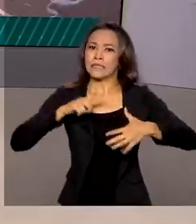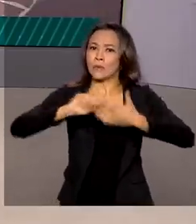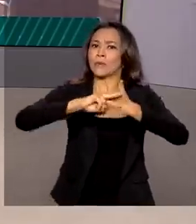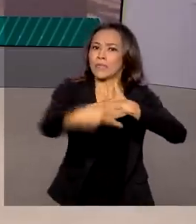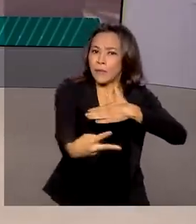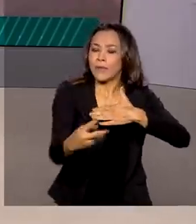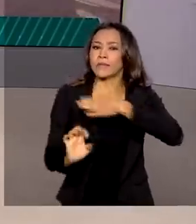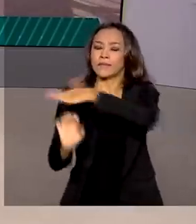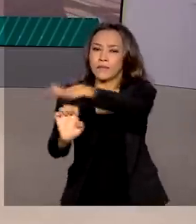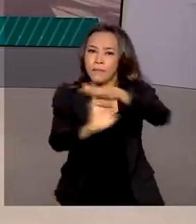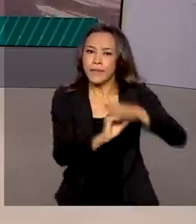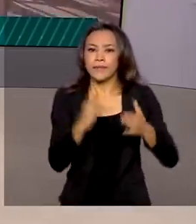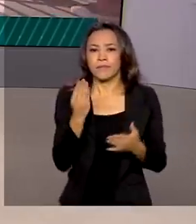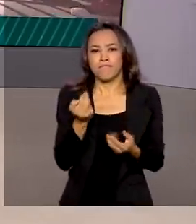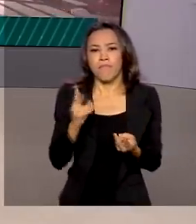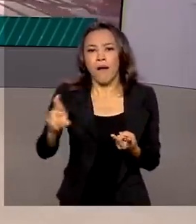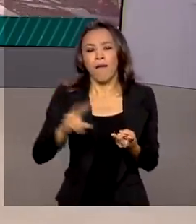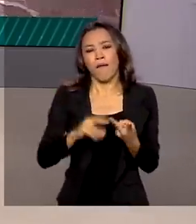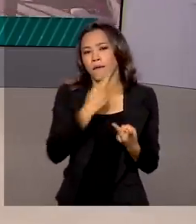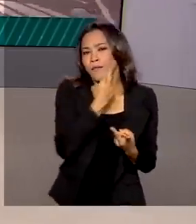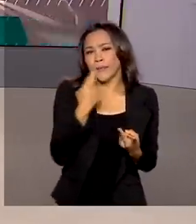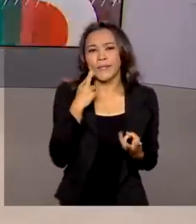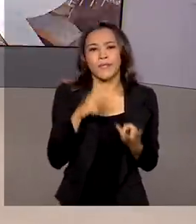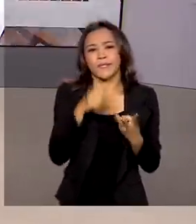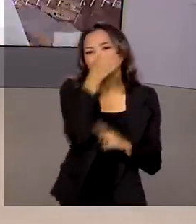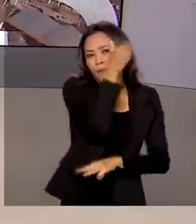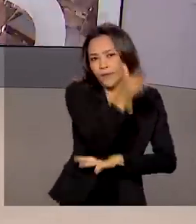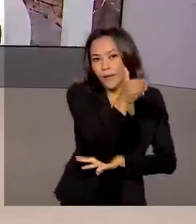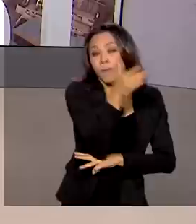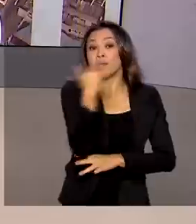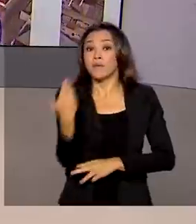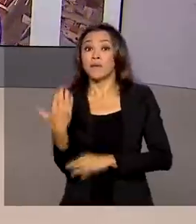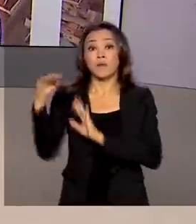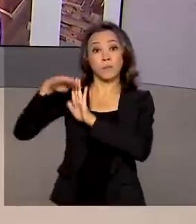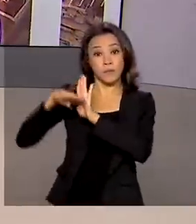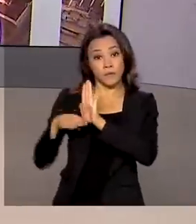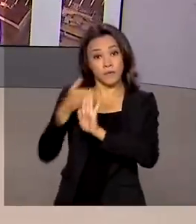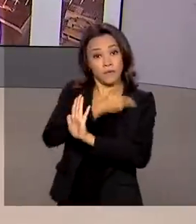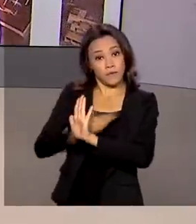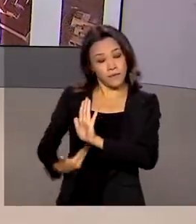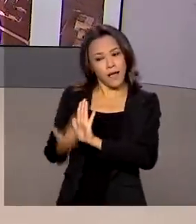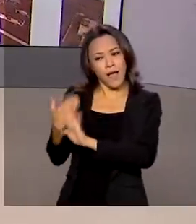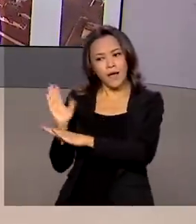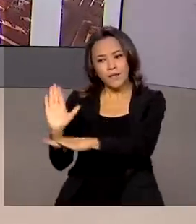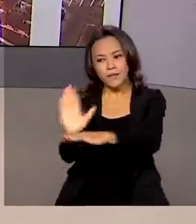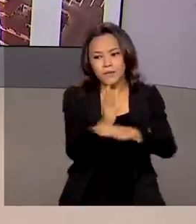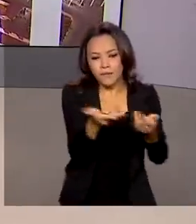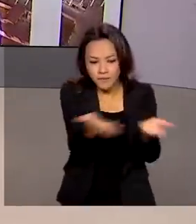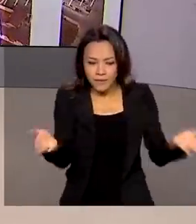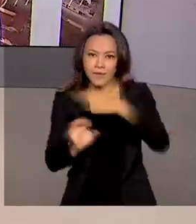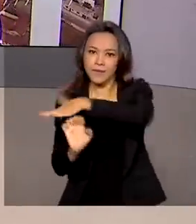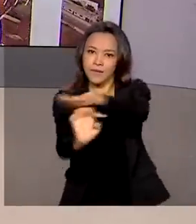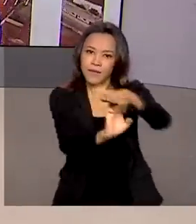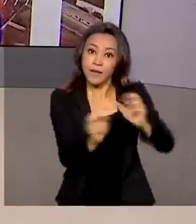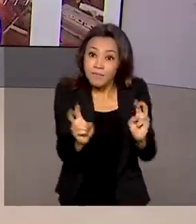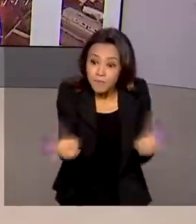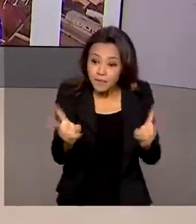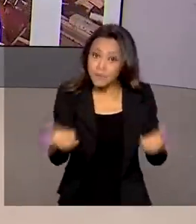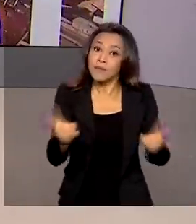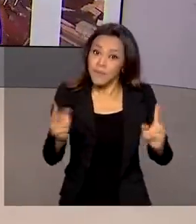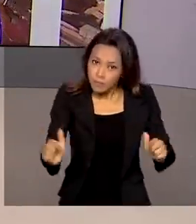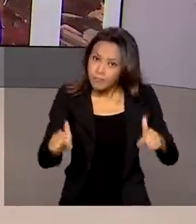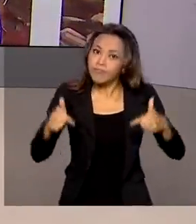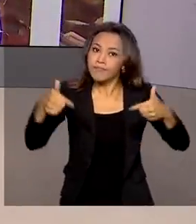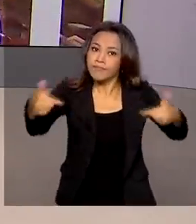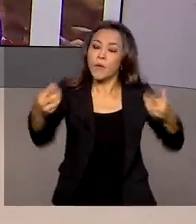especialmente bares, restaurantes e hotéis. E um programa do governo ajudou muitos empresários a manterem seus negócios a